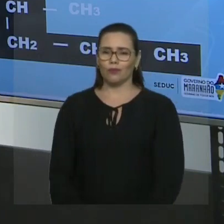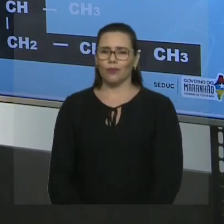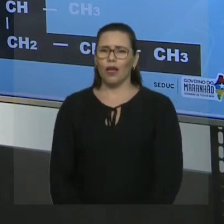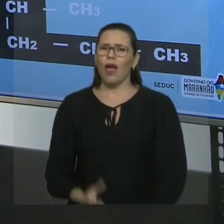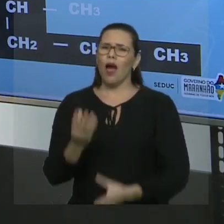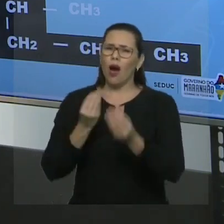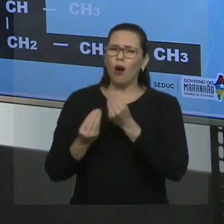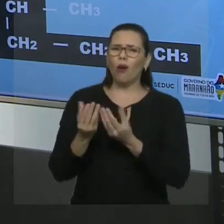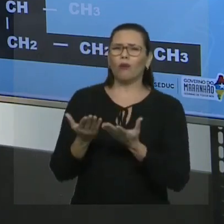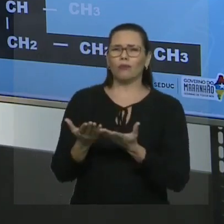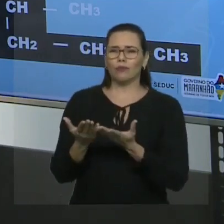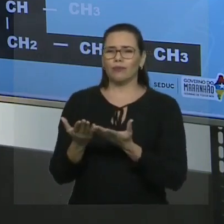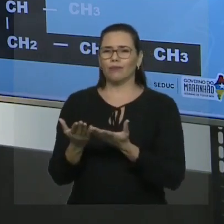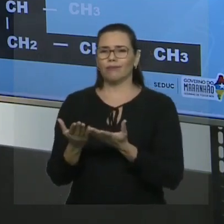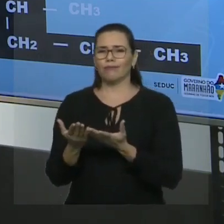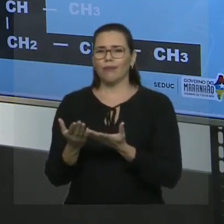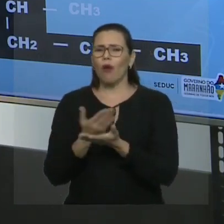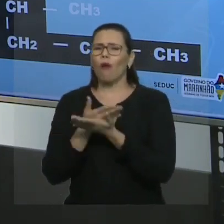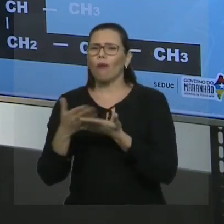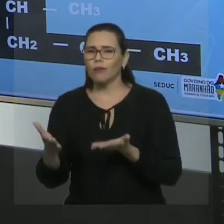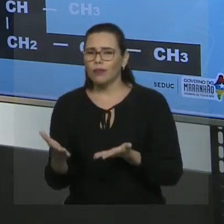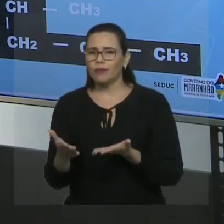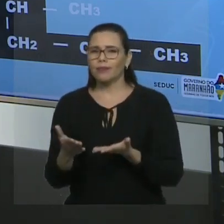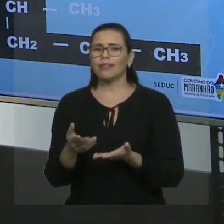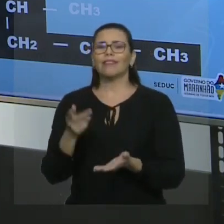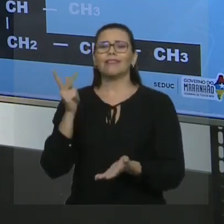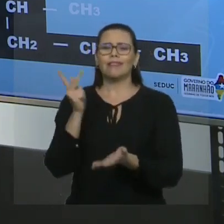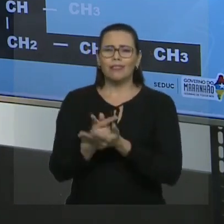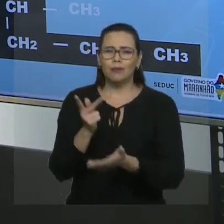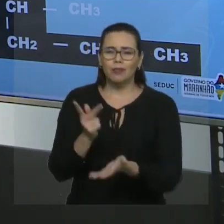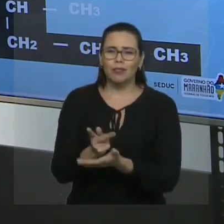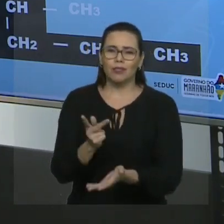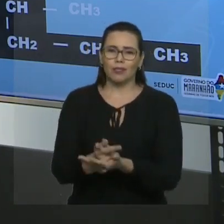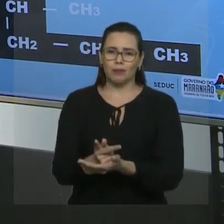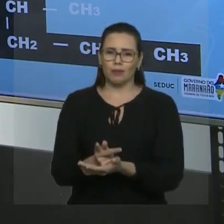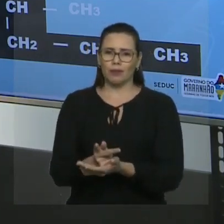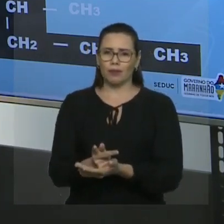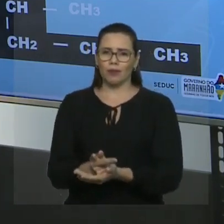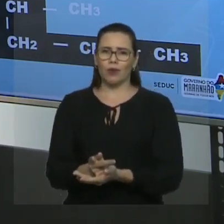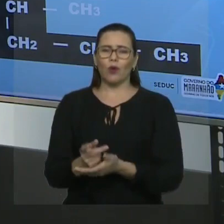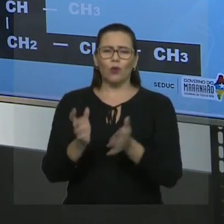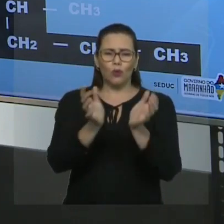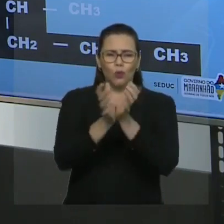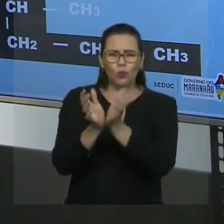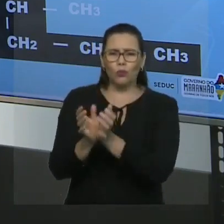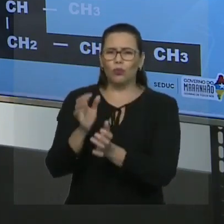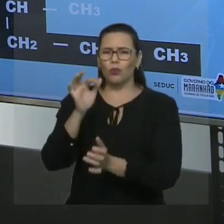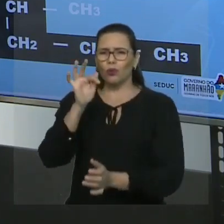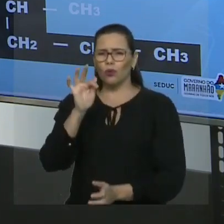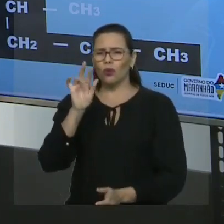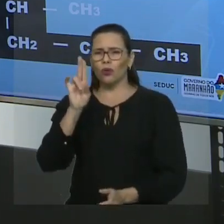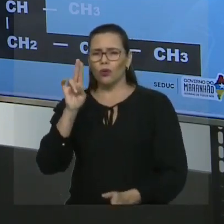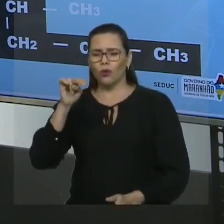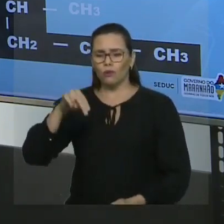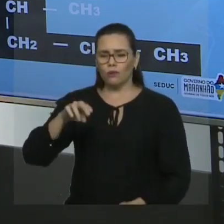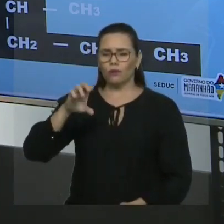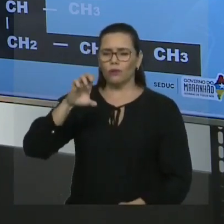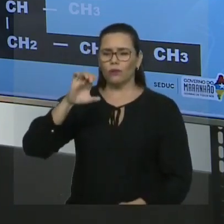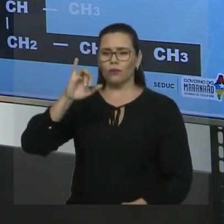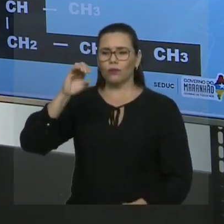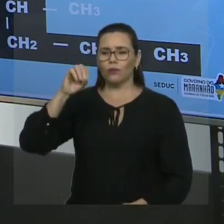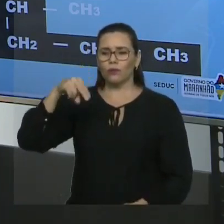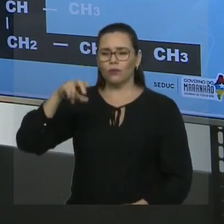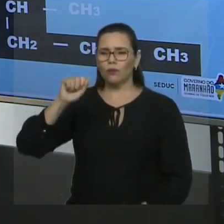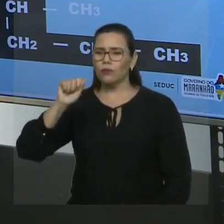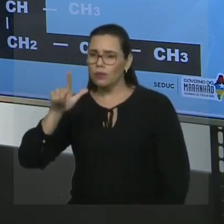numeração? Você vai sempre numerar primeiro a partir da extremidade do grupo funcional. O que é grupo funcional? Nós já vimos em aulas anteriores,